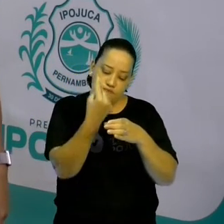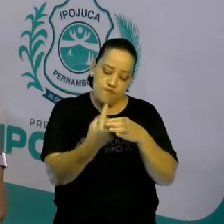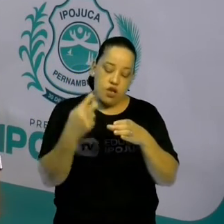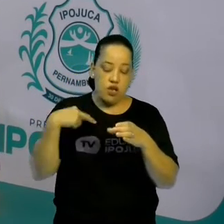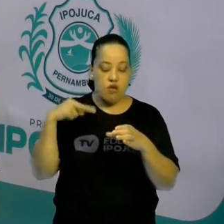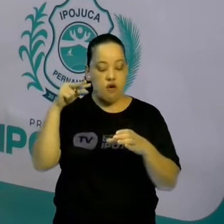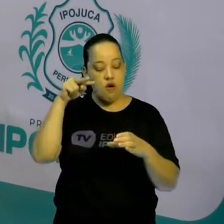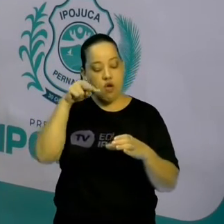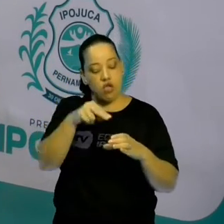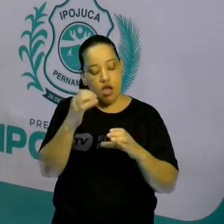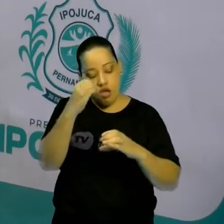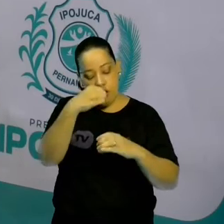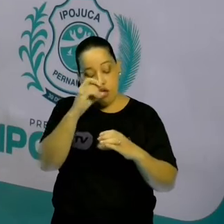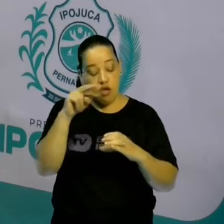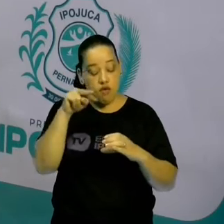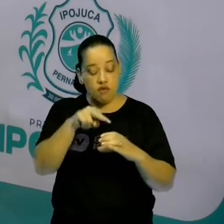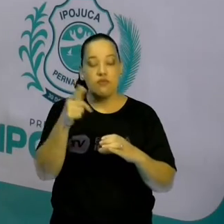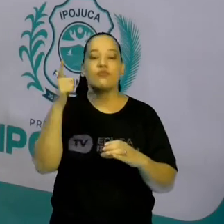eu vou ver o núcleo.